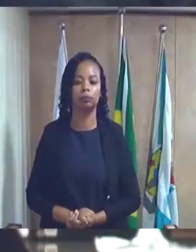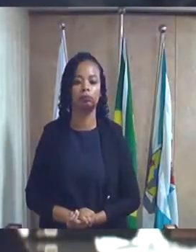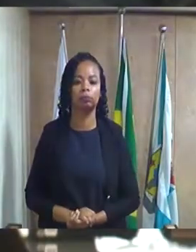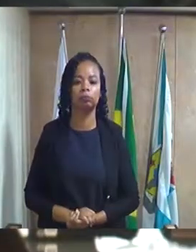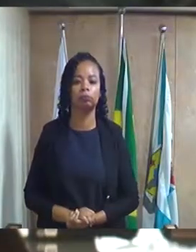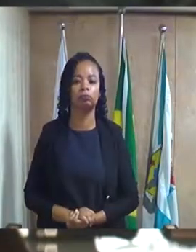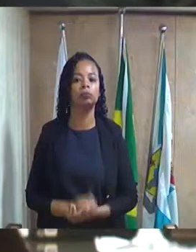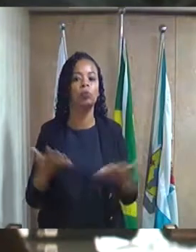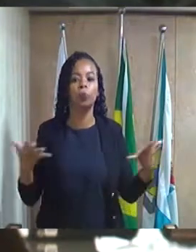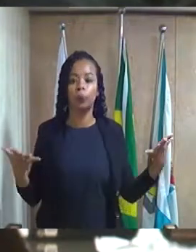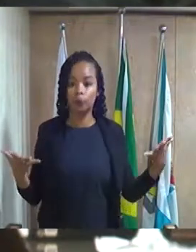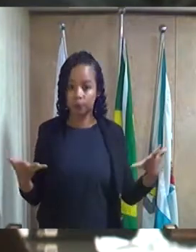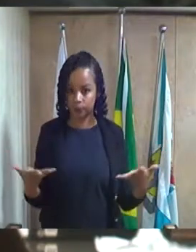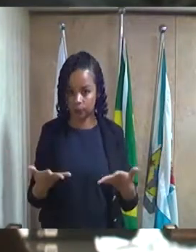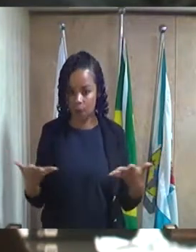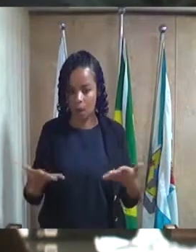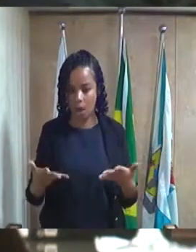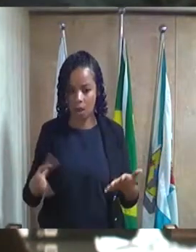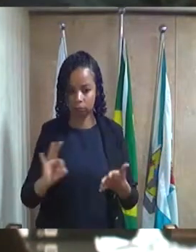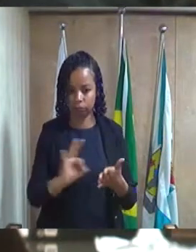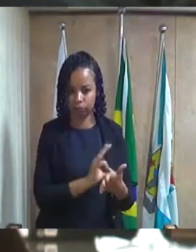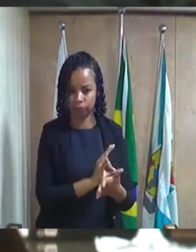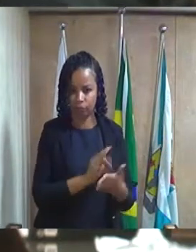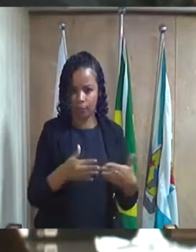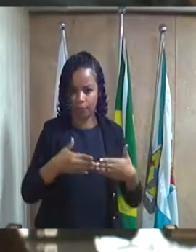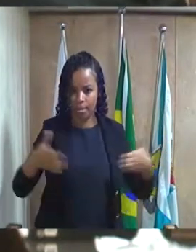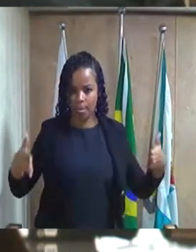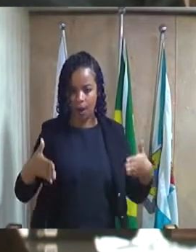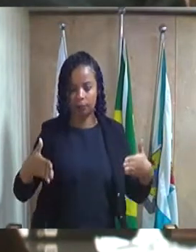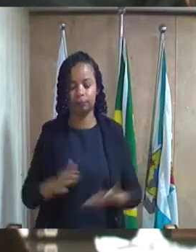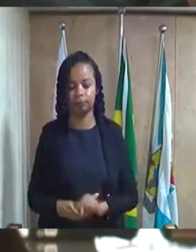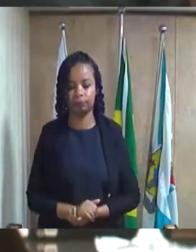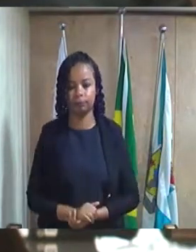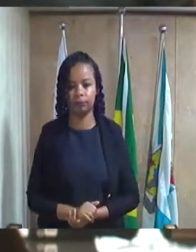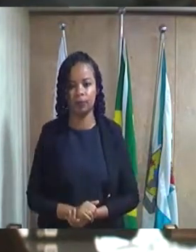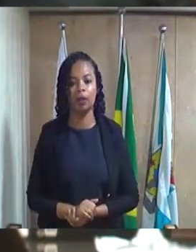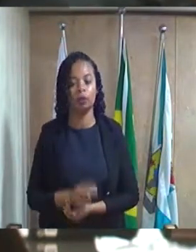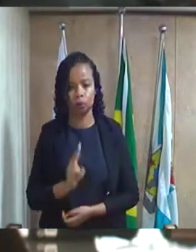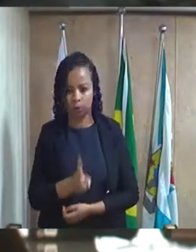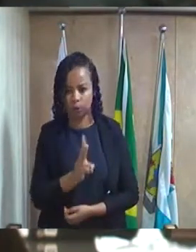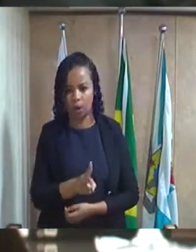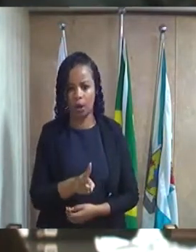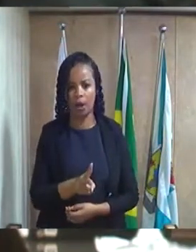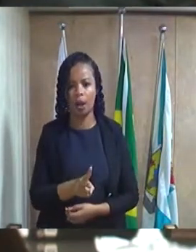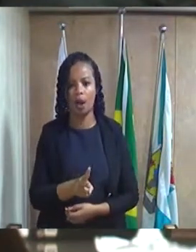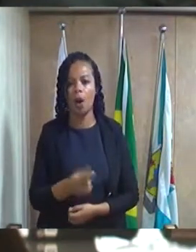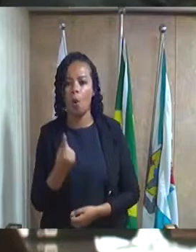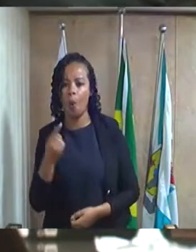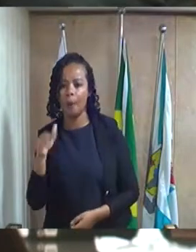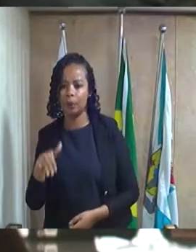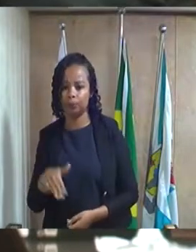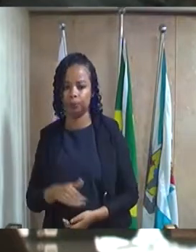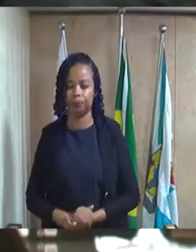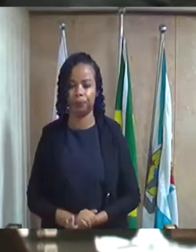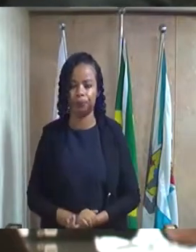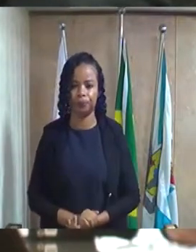Nesse momento, as inscrições estão abertas ainda. Vão ficar mais por um minuto.